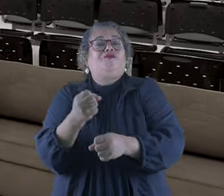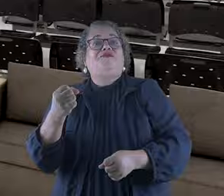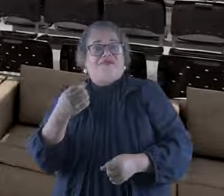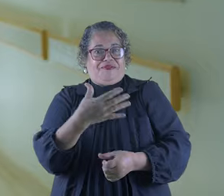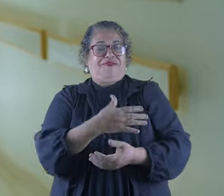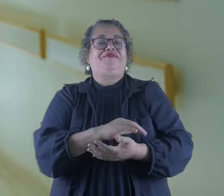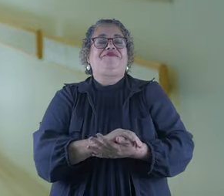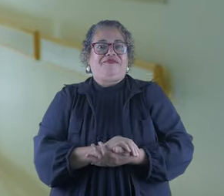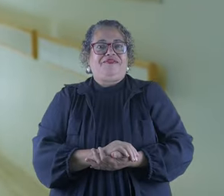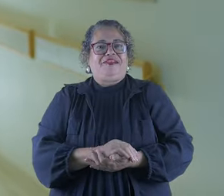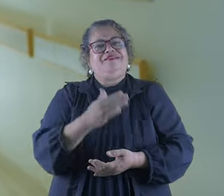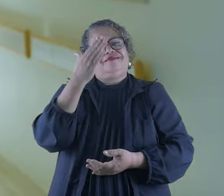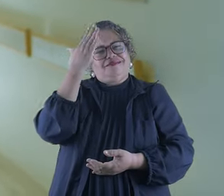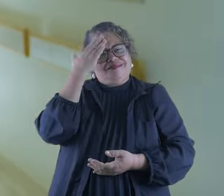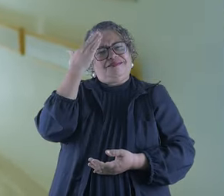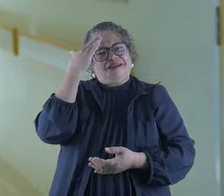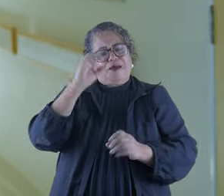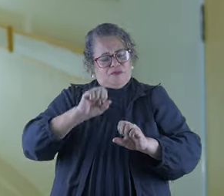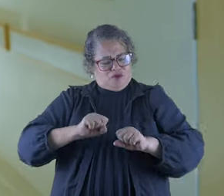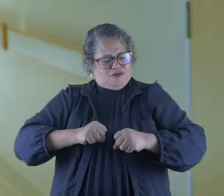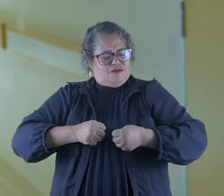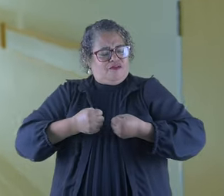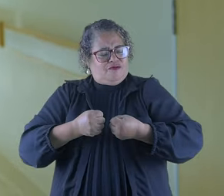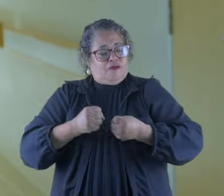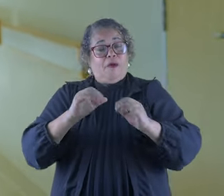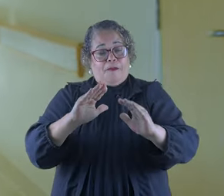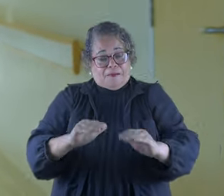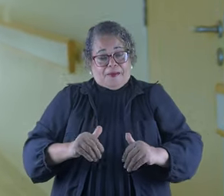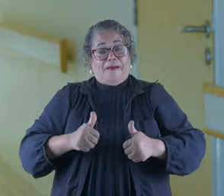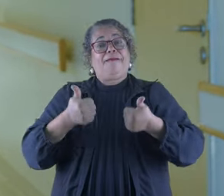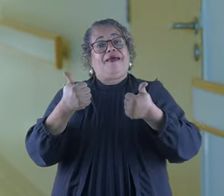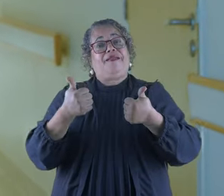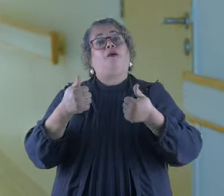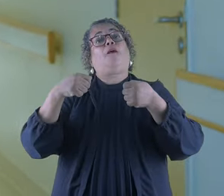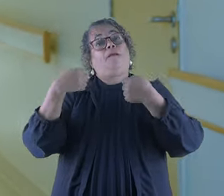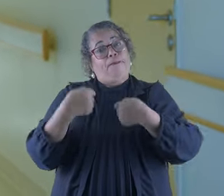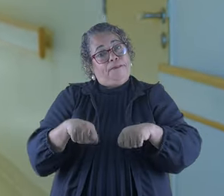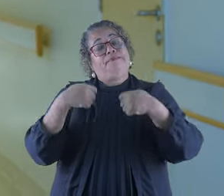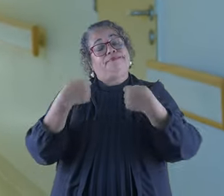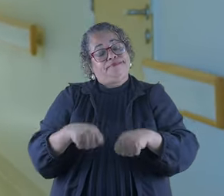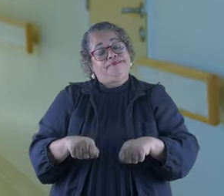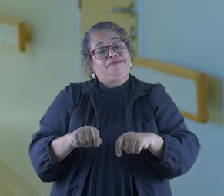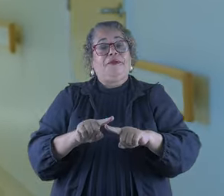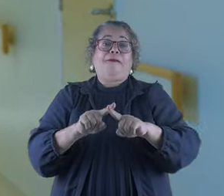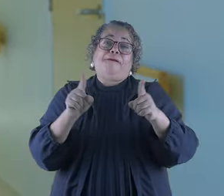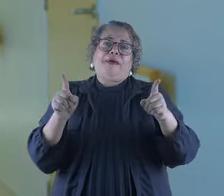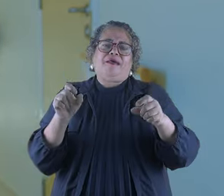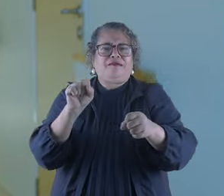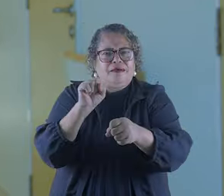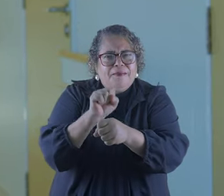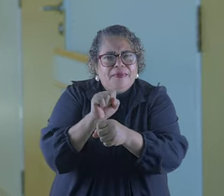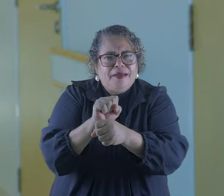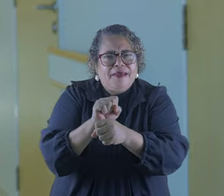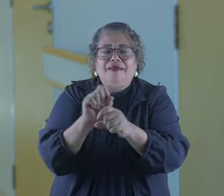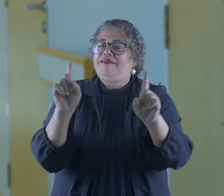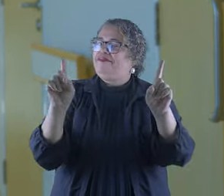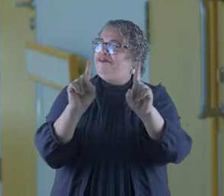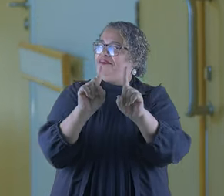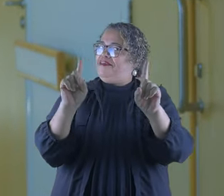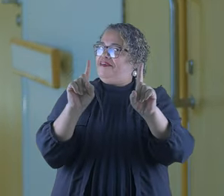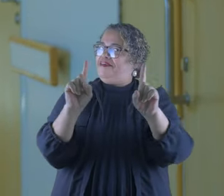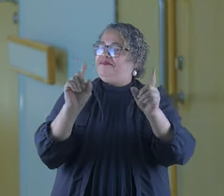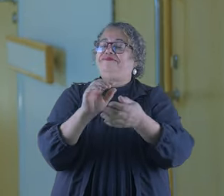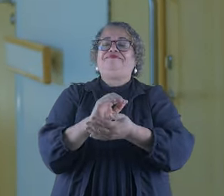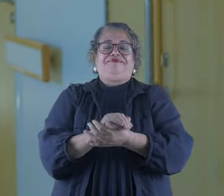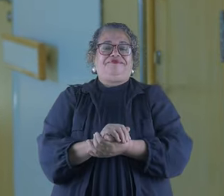novinha. A gente sabe, tem muito o que fazer pra nossa saúde ficar ainda melhor. Por isso, a gente